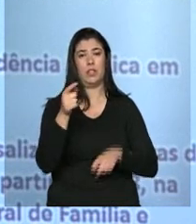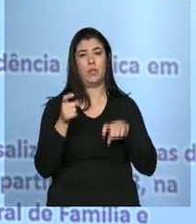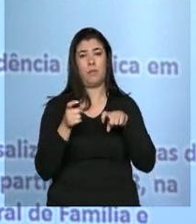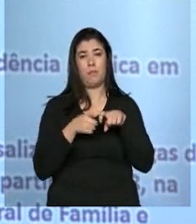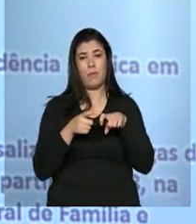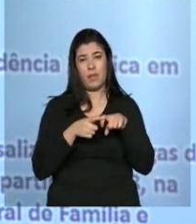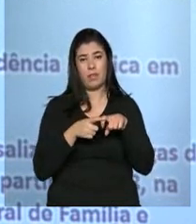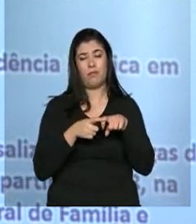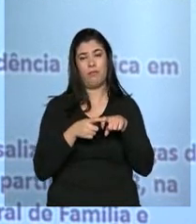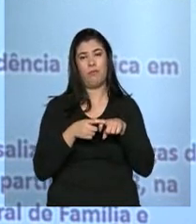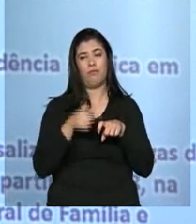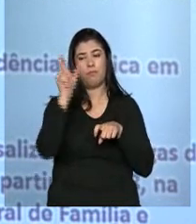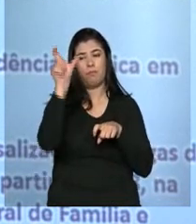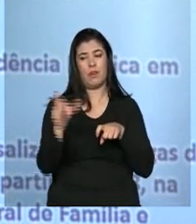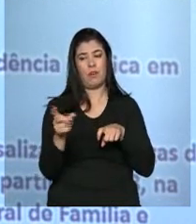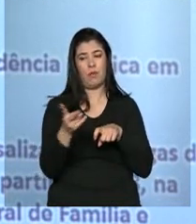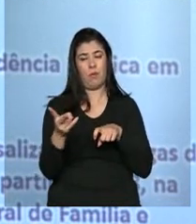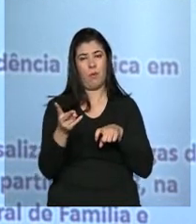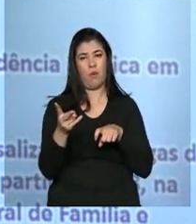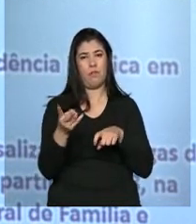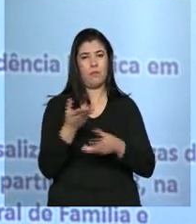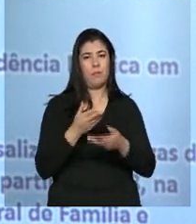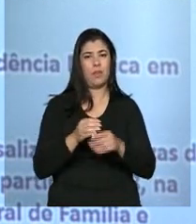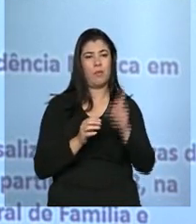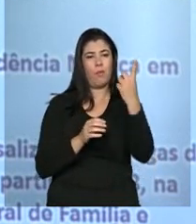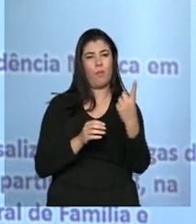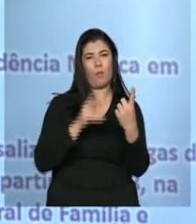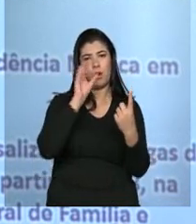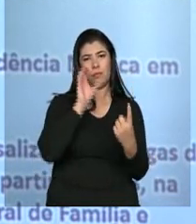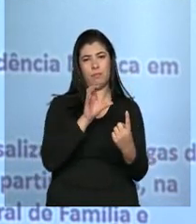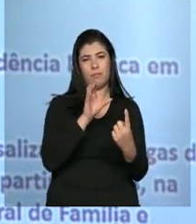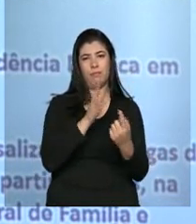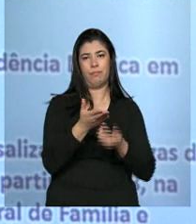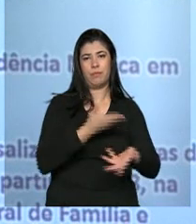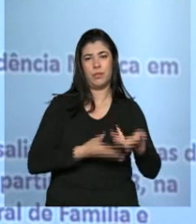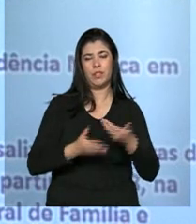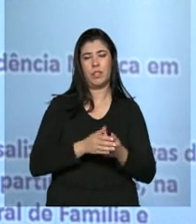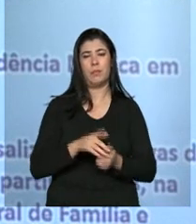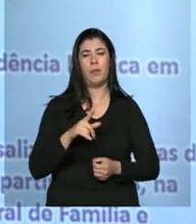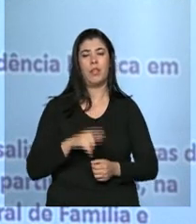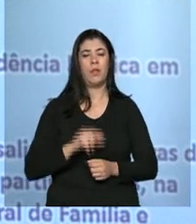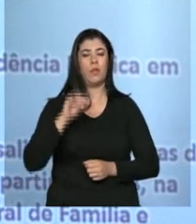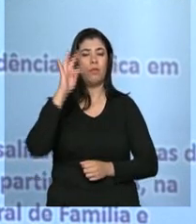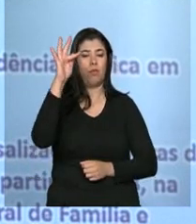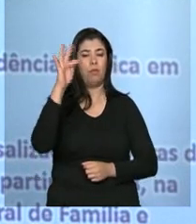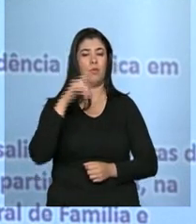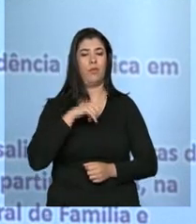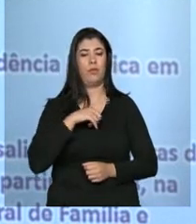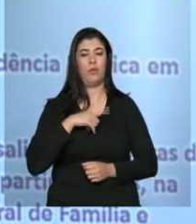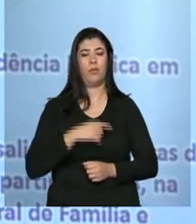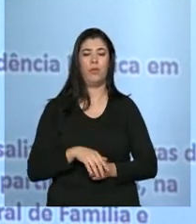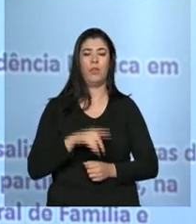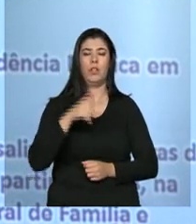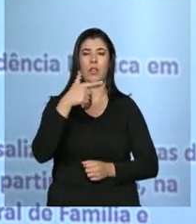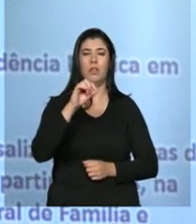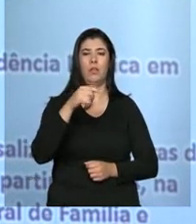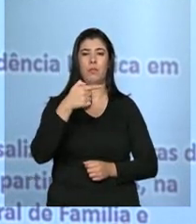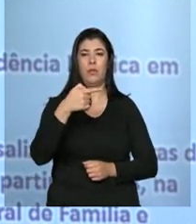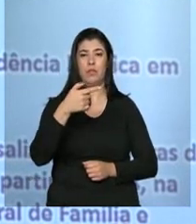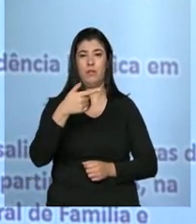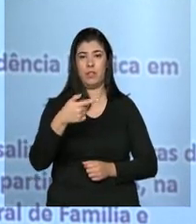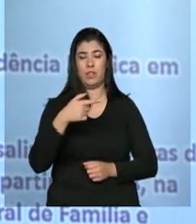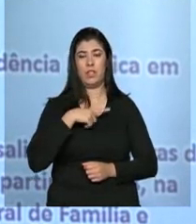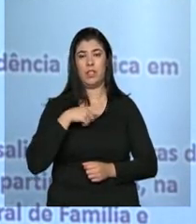habitantes. Em 2017, teremos 1,34 vagas de curso de medicina